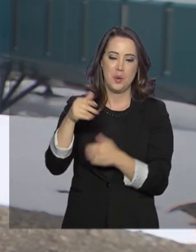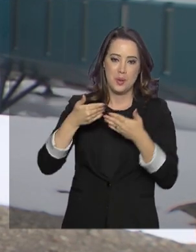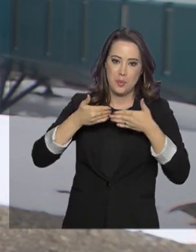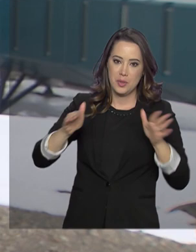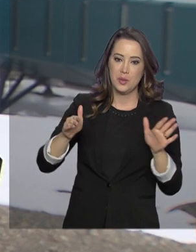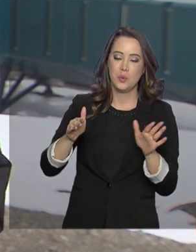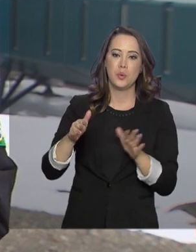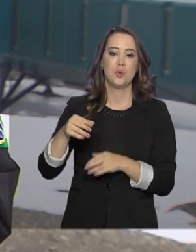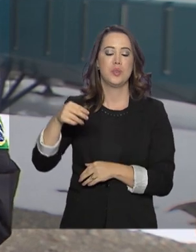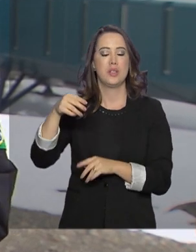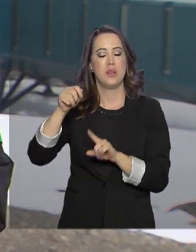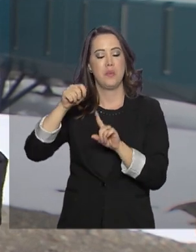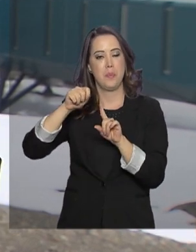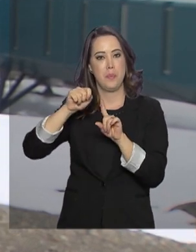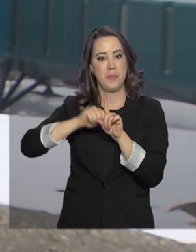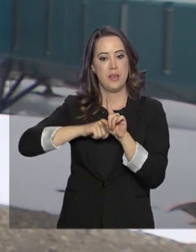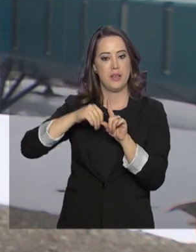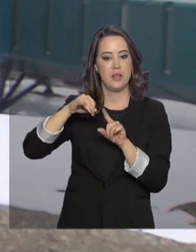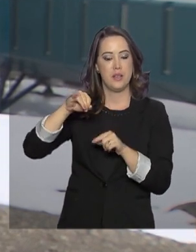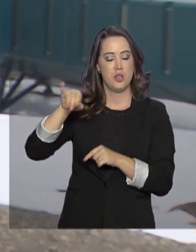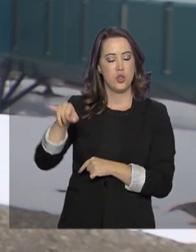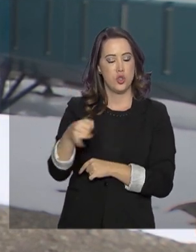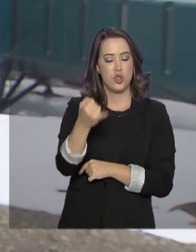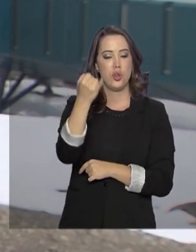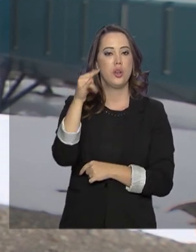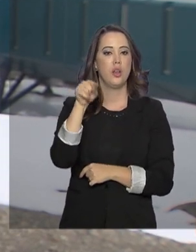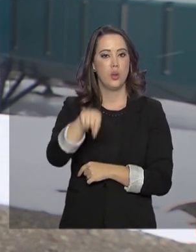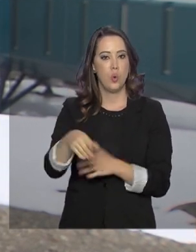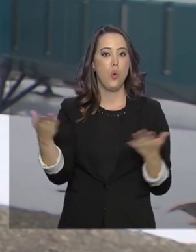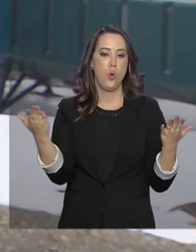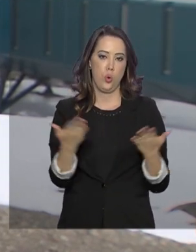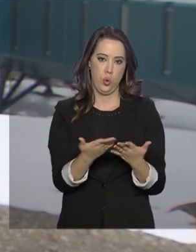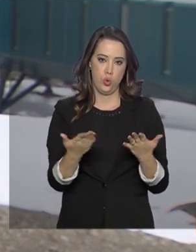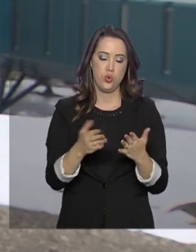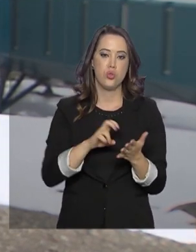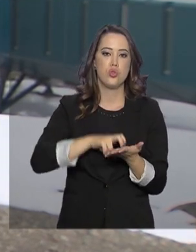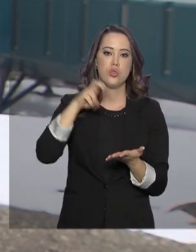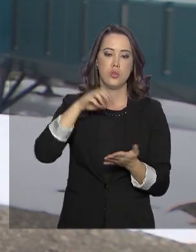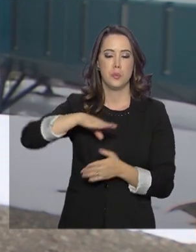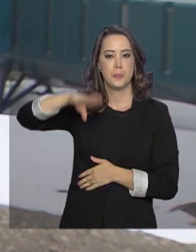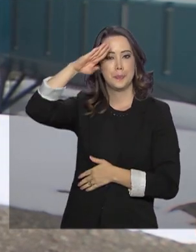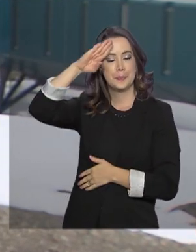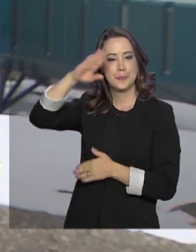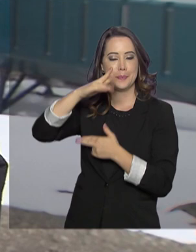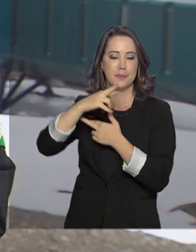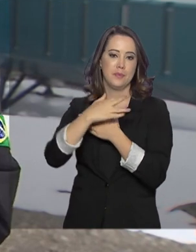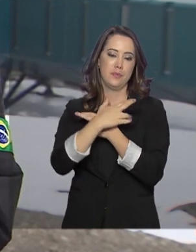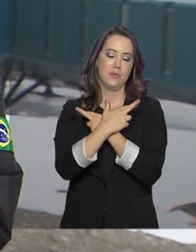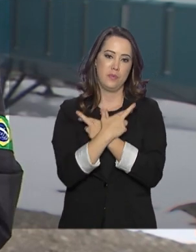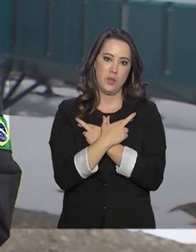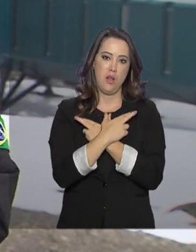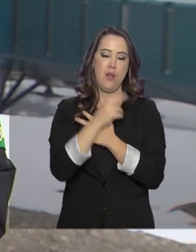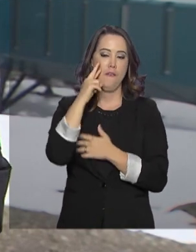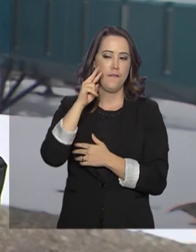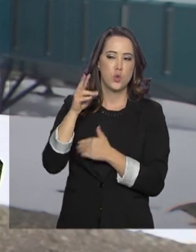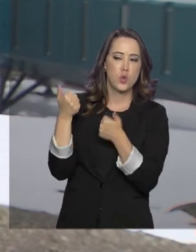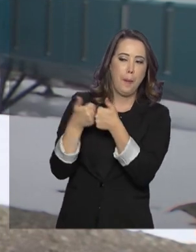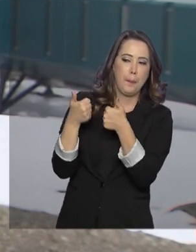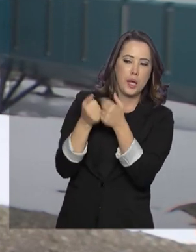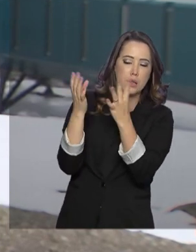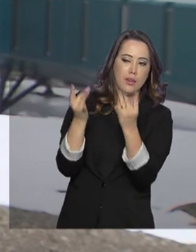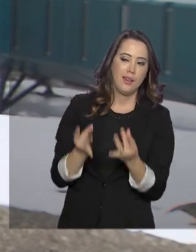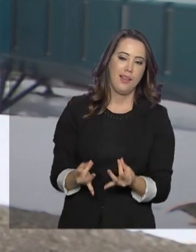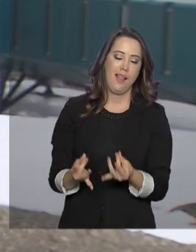em janeiro. Hoje pela manhã, a Marinha fez uma grande vistoria, uma espécie de ajuste final para checar se tudo está funcionando.